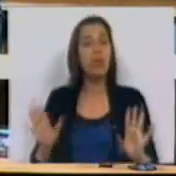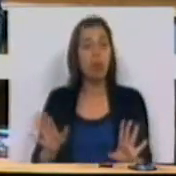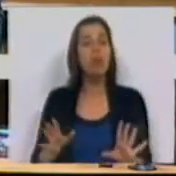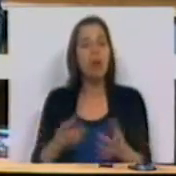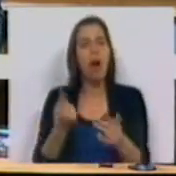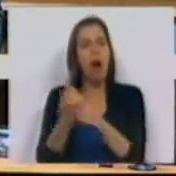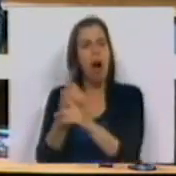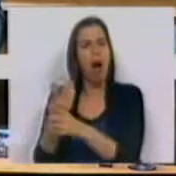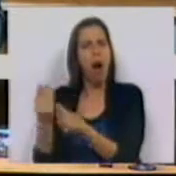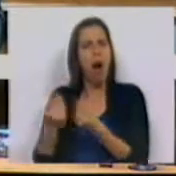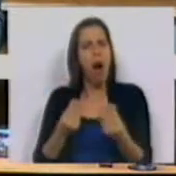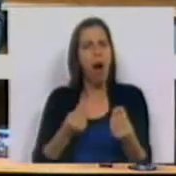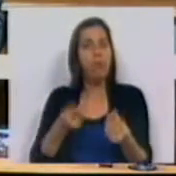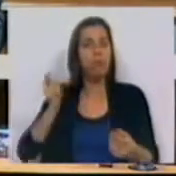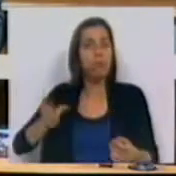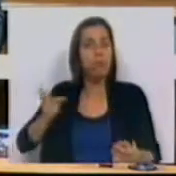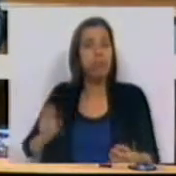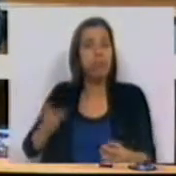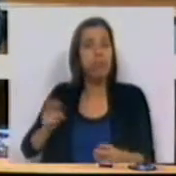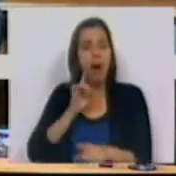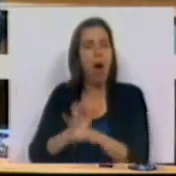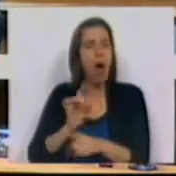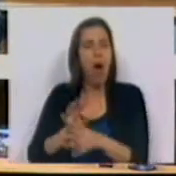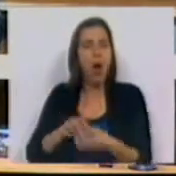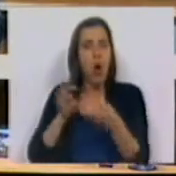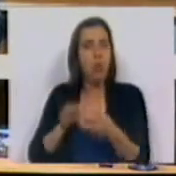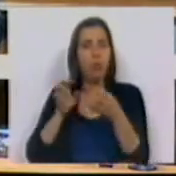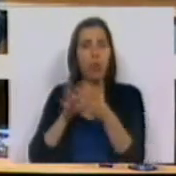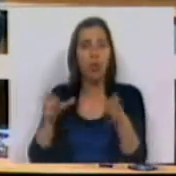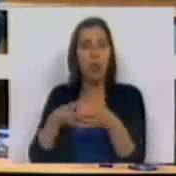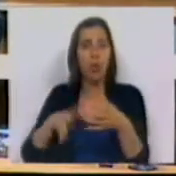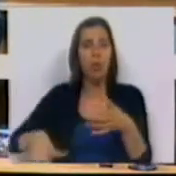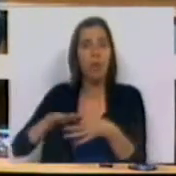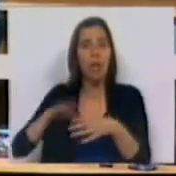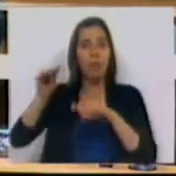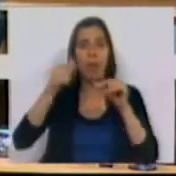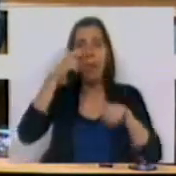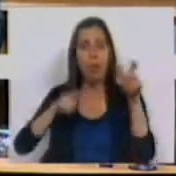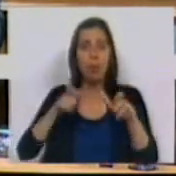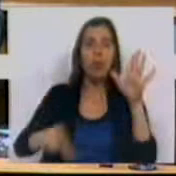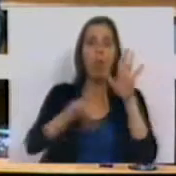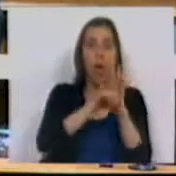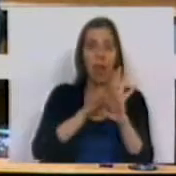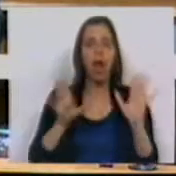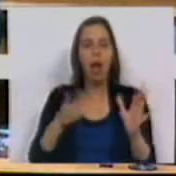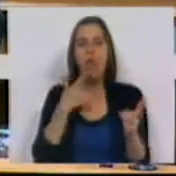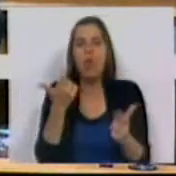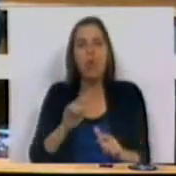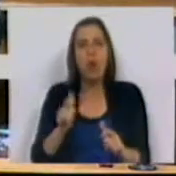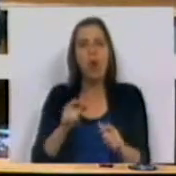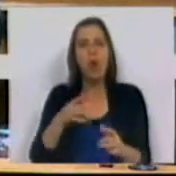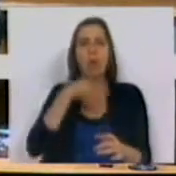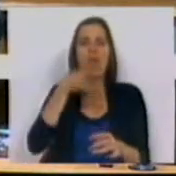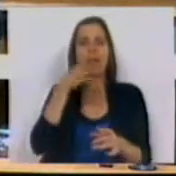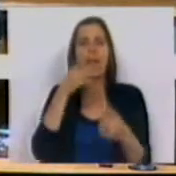muitas das quais há décadas em permanente conflito com comunidades locais e com a lei, não podem ser